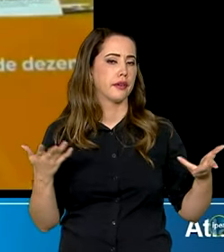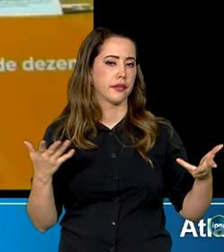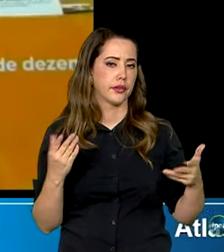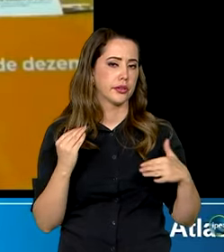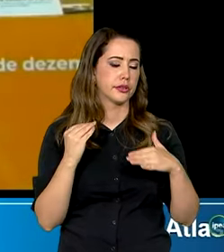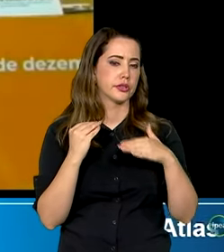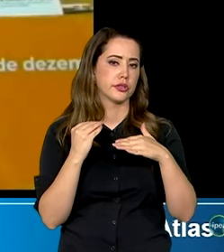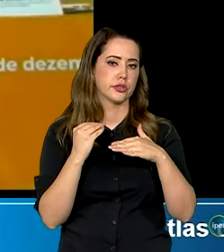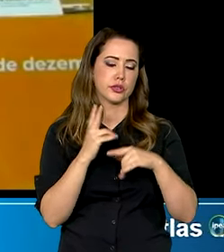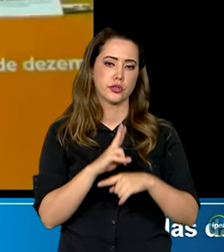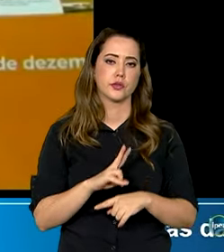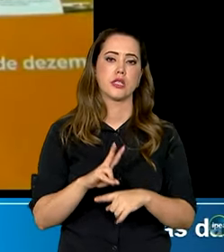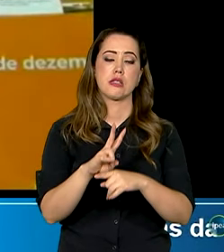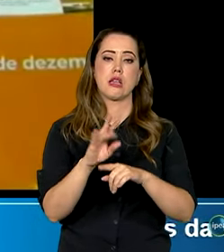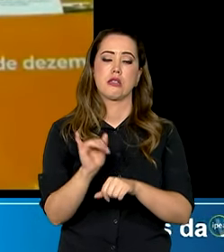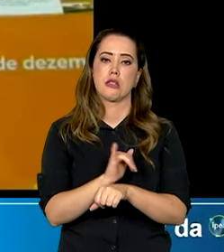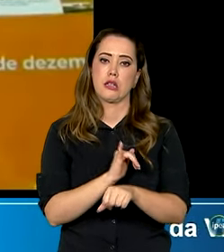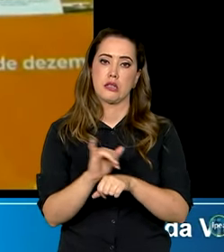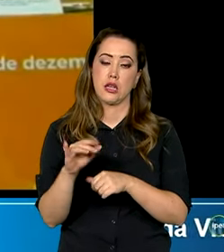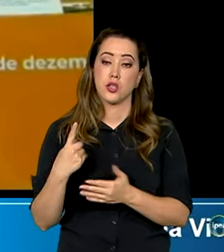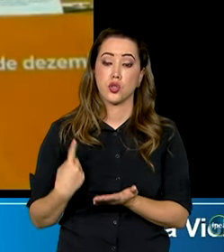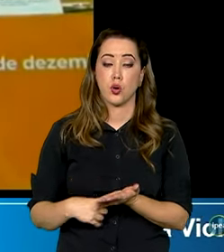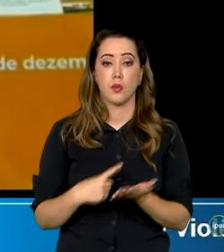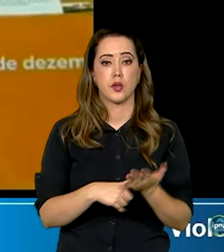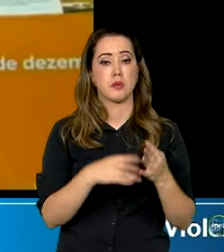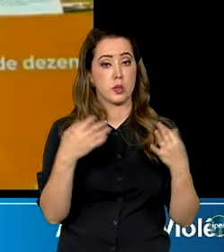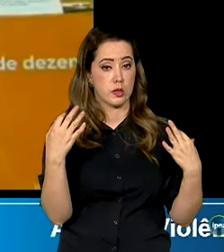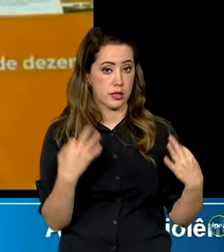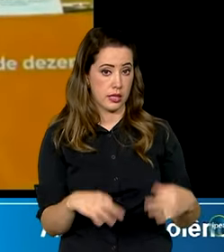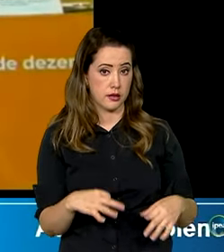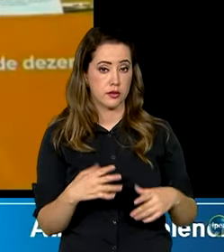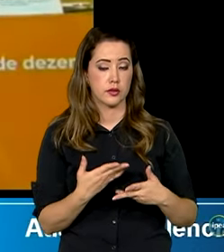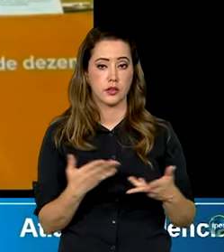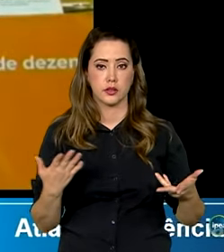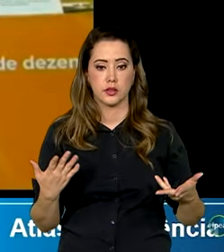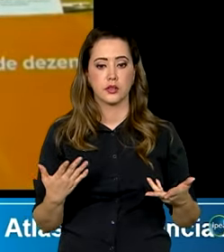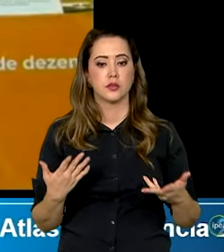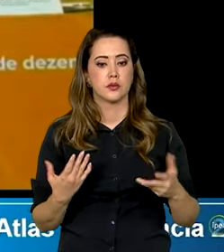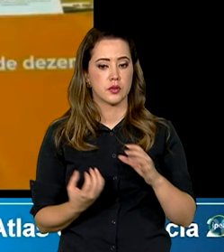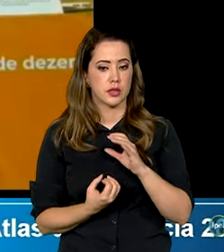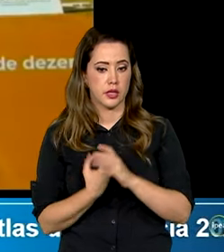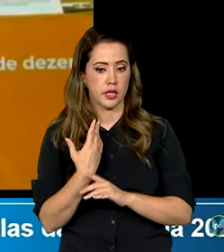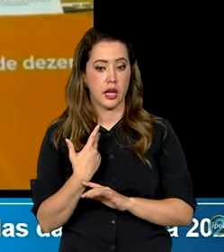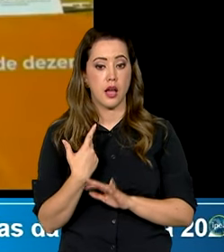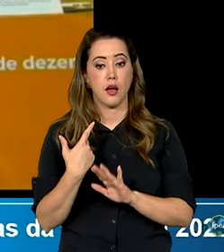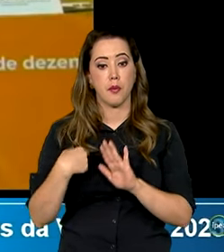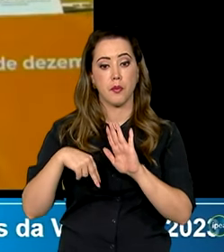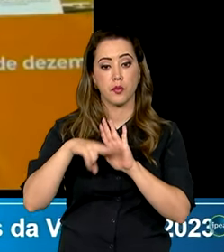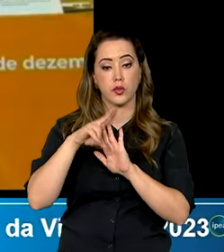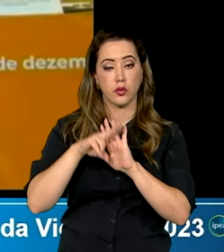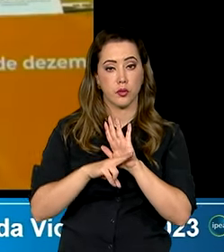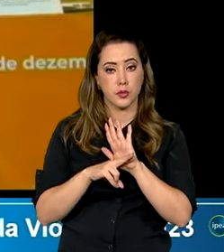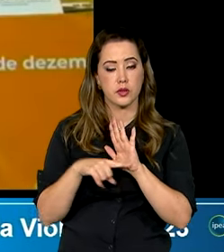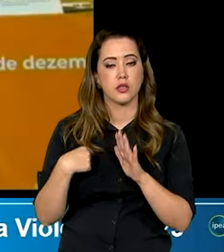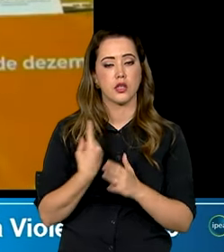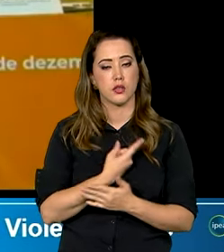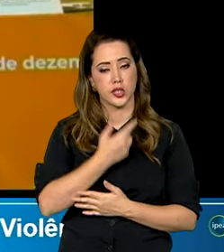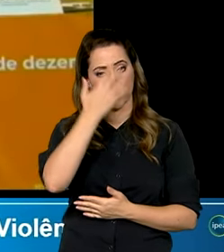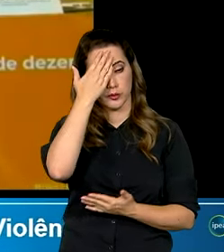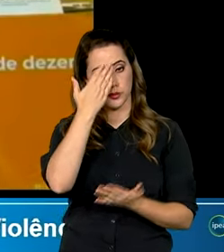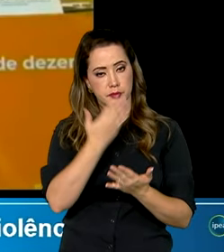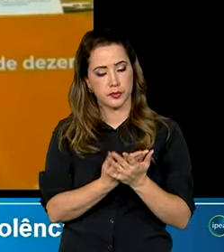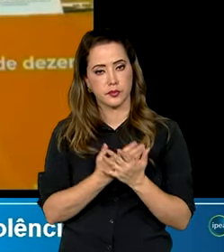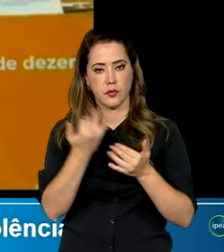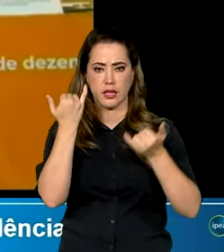financiar estratégias, de pactuar metas, de estabelecer protocolos. E a gente acredita que as informações